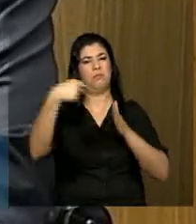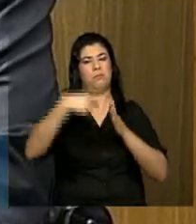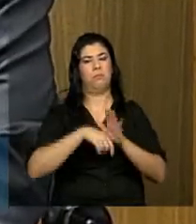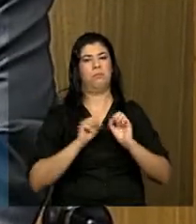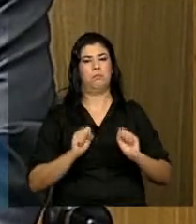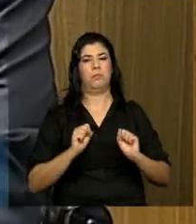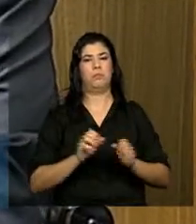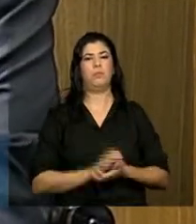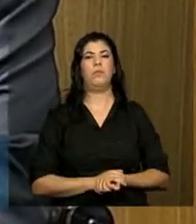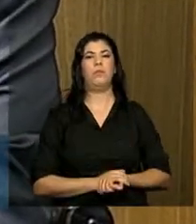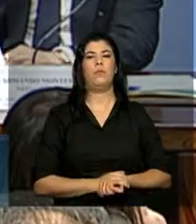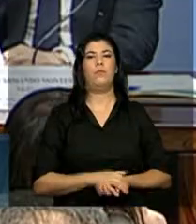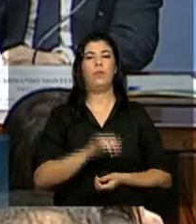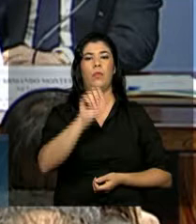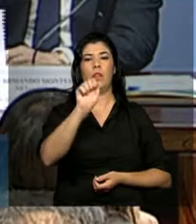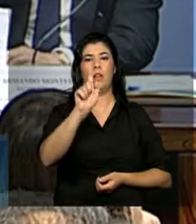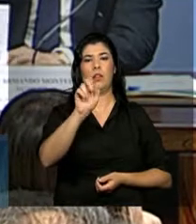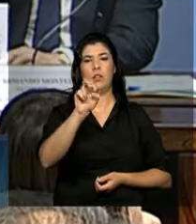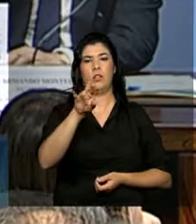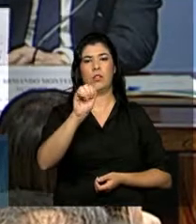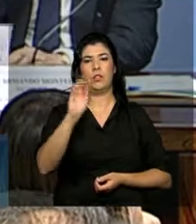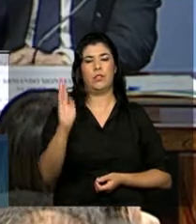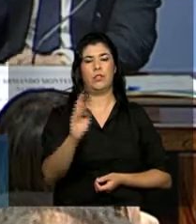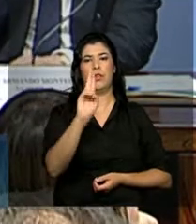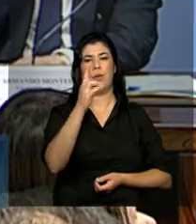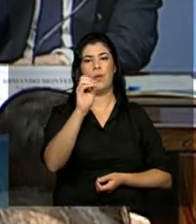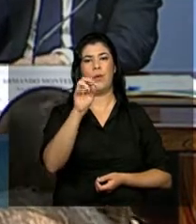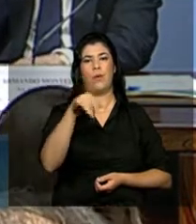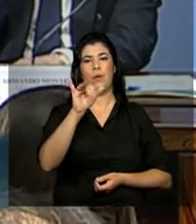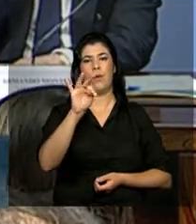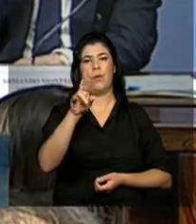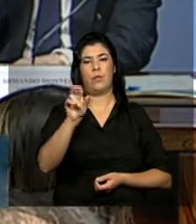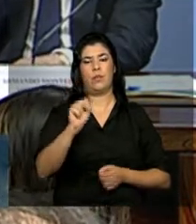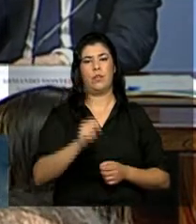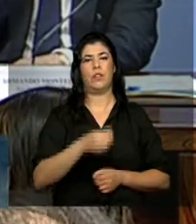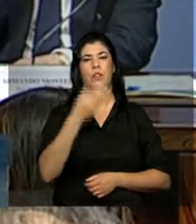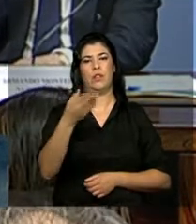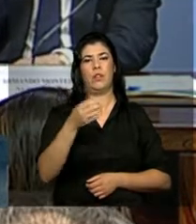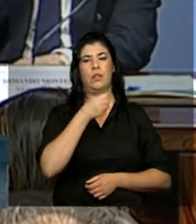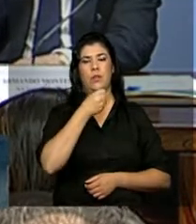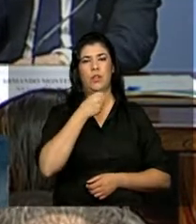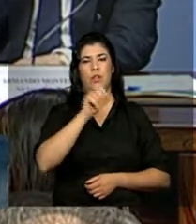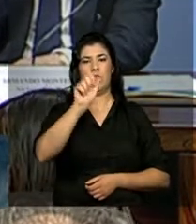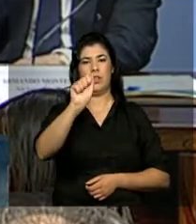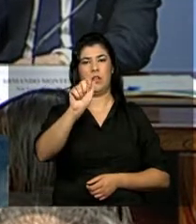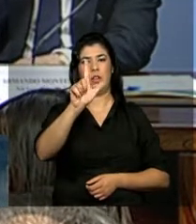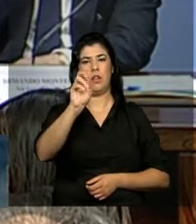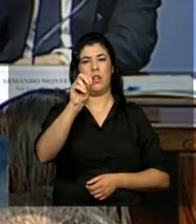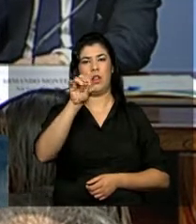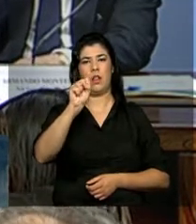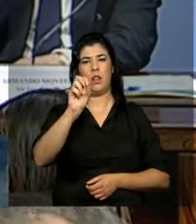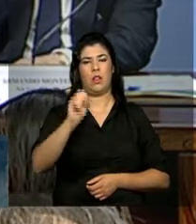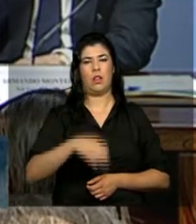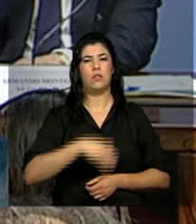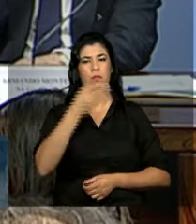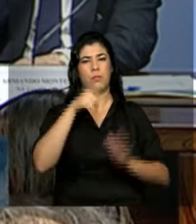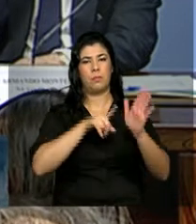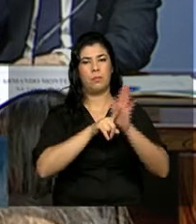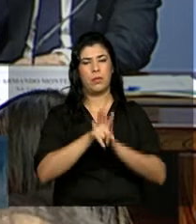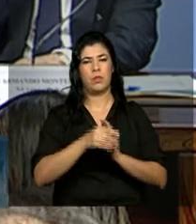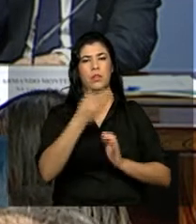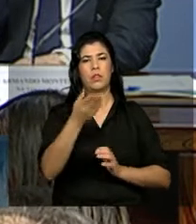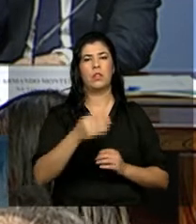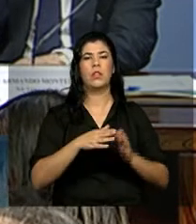palavra à agência Reuters, jornalista Alonso Soto. Olá, boa tarde para todos. A primeira pergunta é para o embaixador Acevedo.